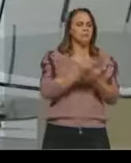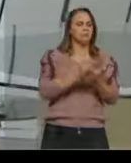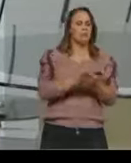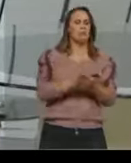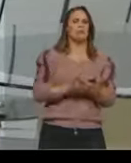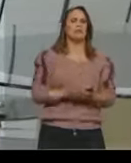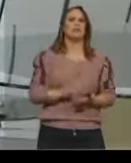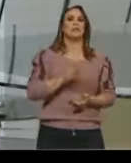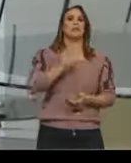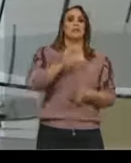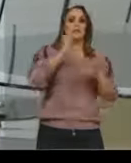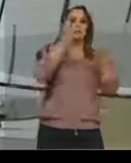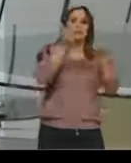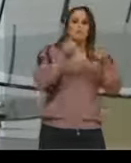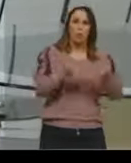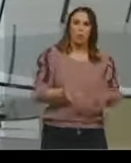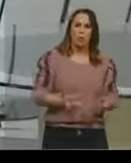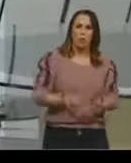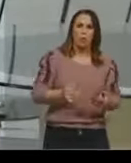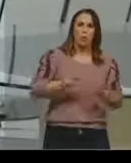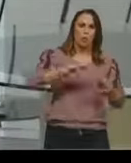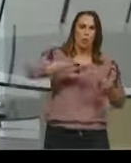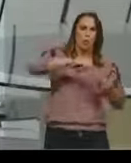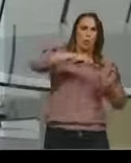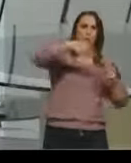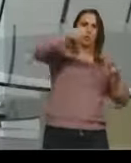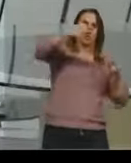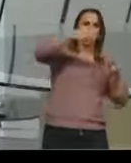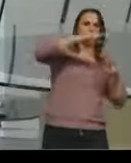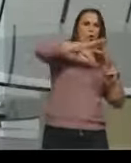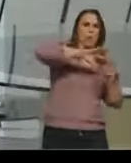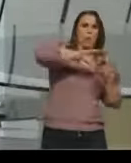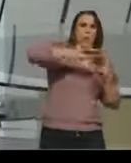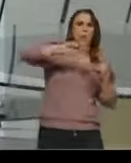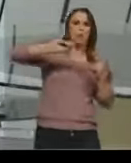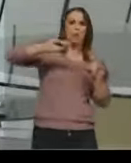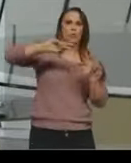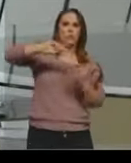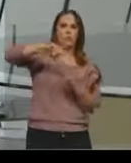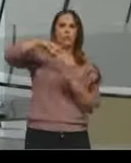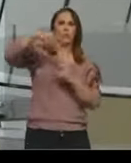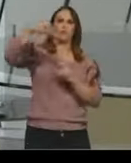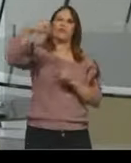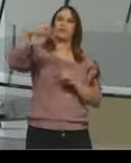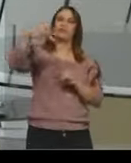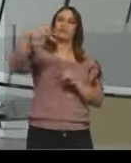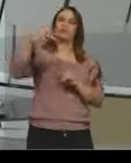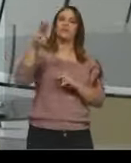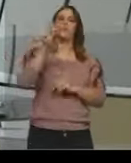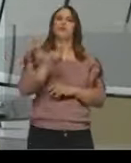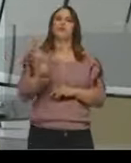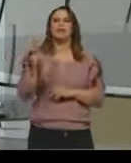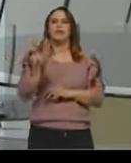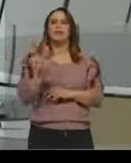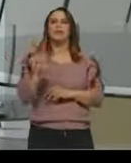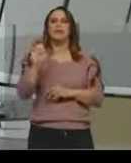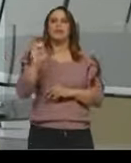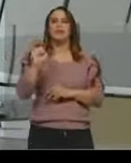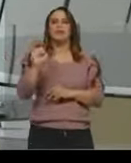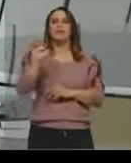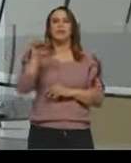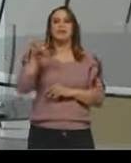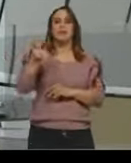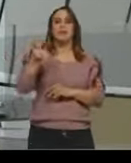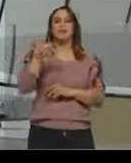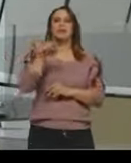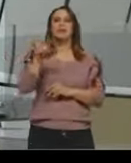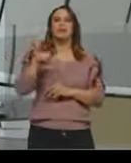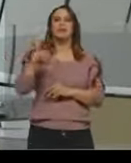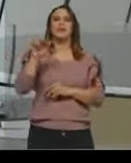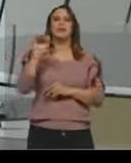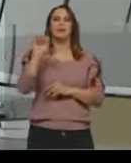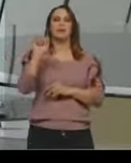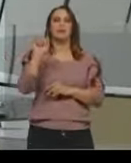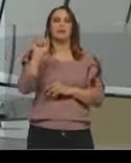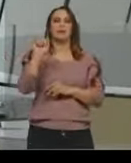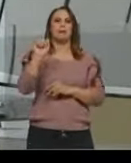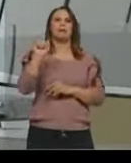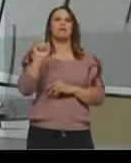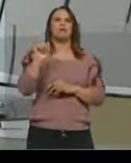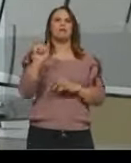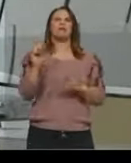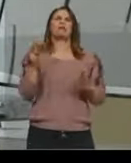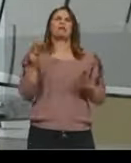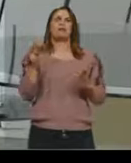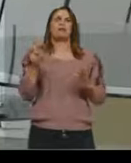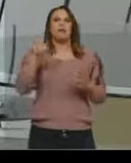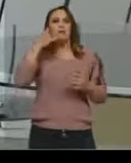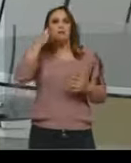clonagem molecular, a utilização então de uma enzima de restrição e tudo. Quando eu faço essa análise